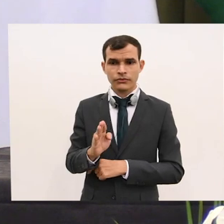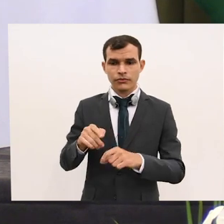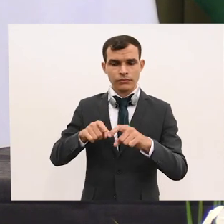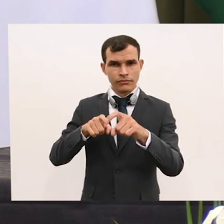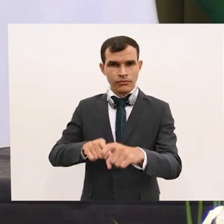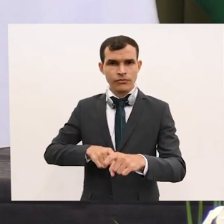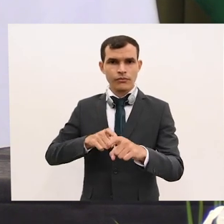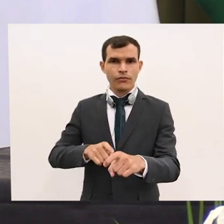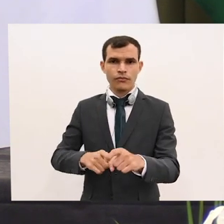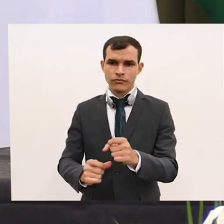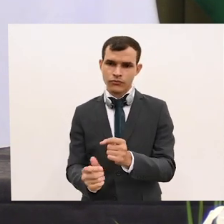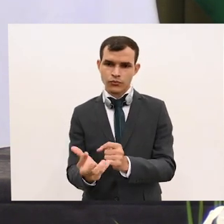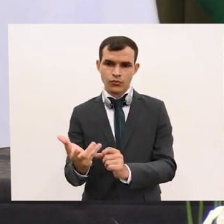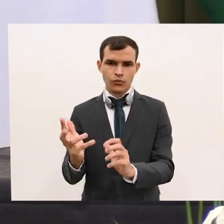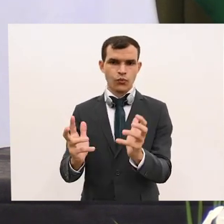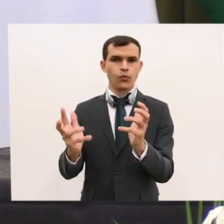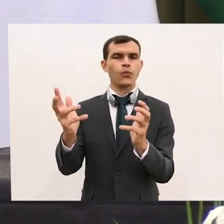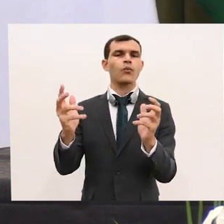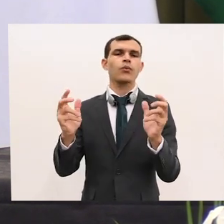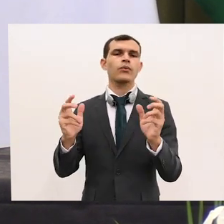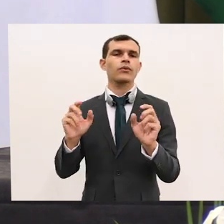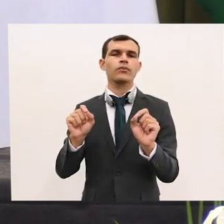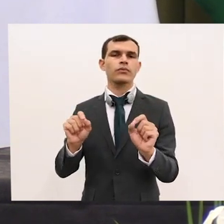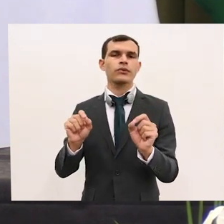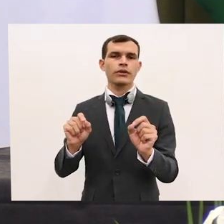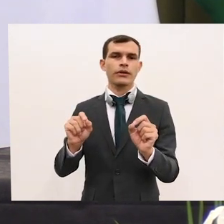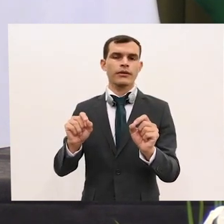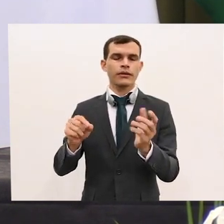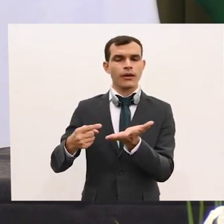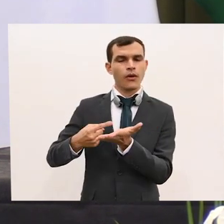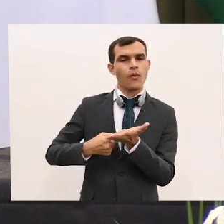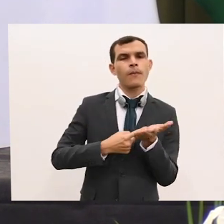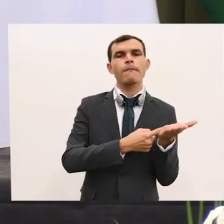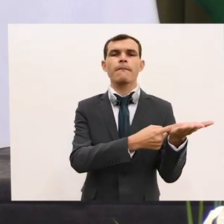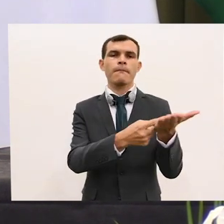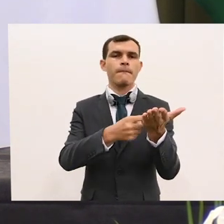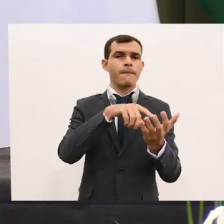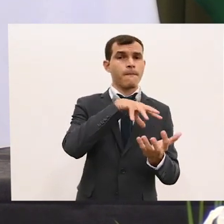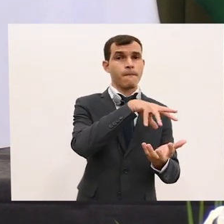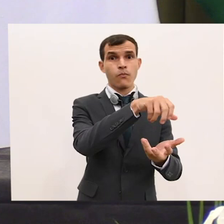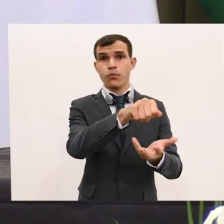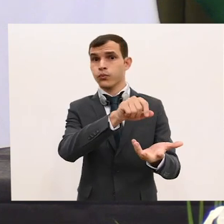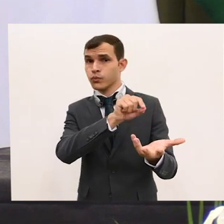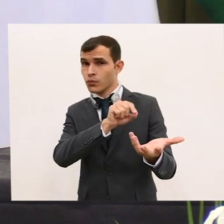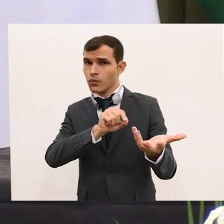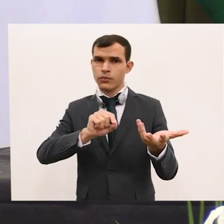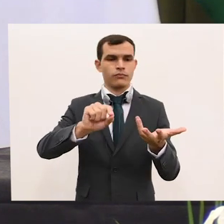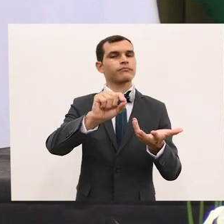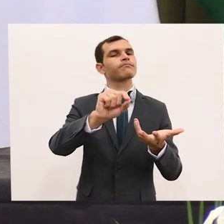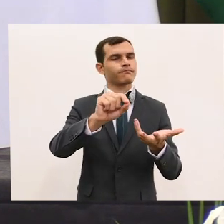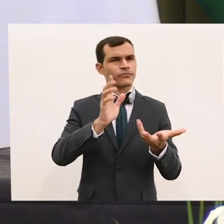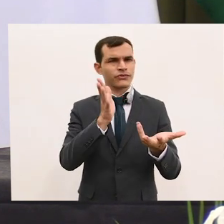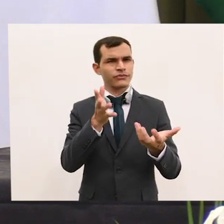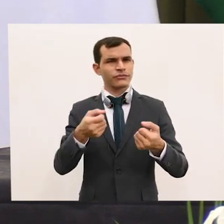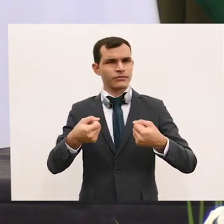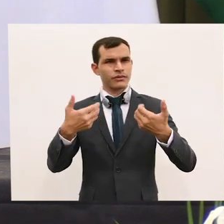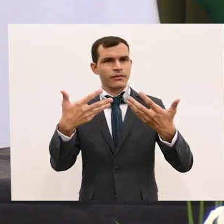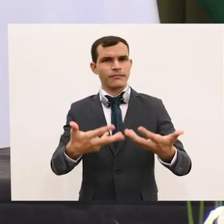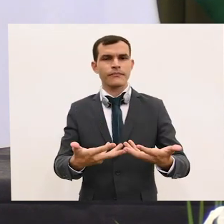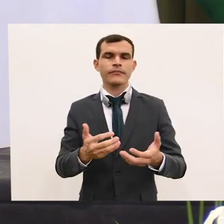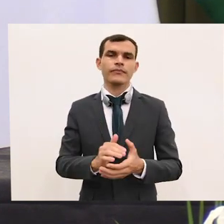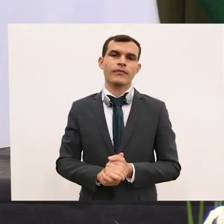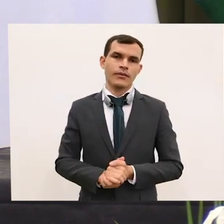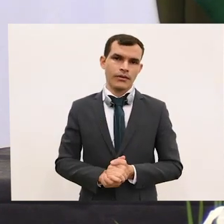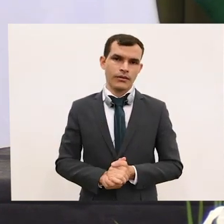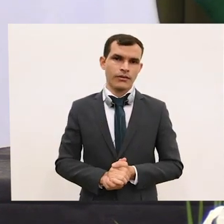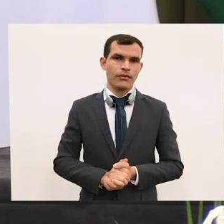acordos com importadores em todo o mundo. E, como eu disse, o presidente reafirmou a doutora